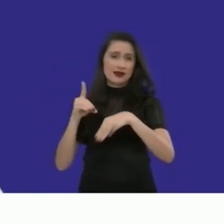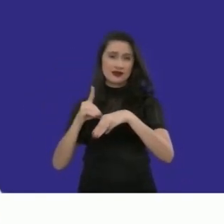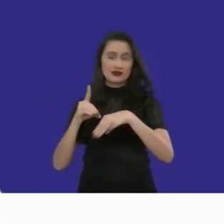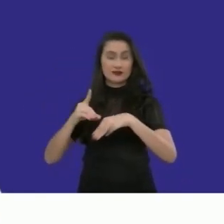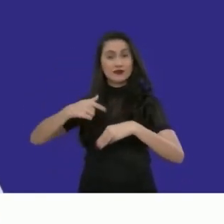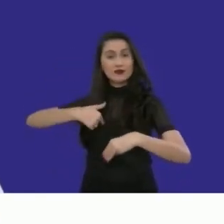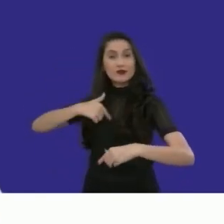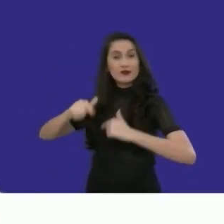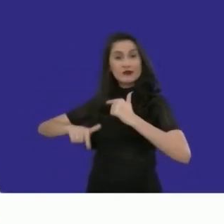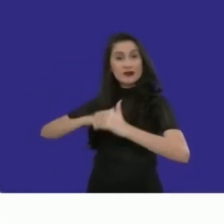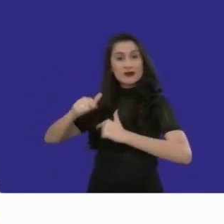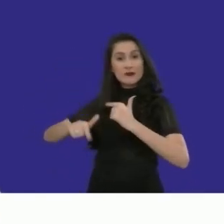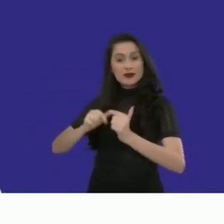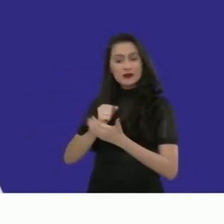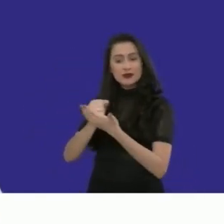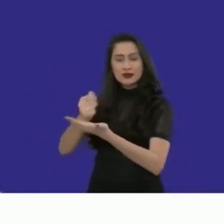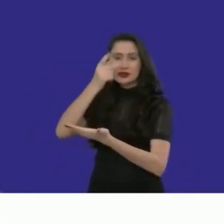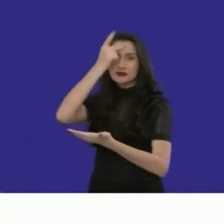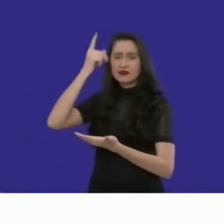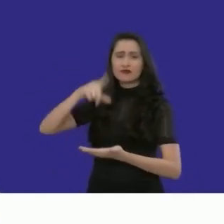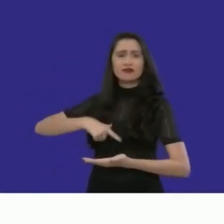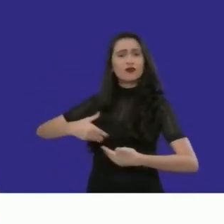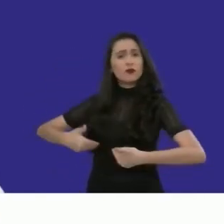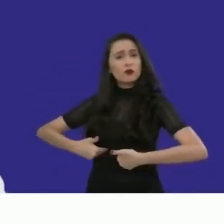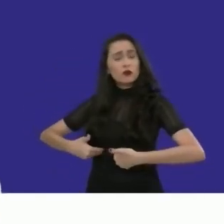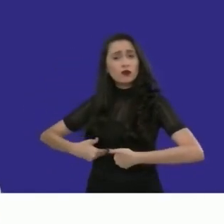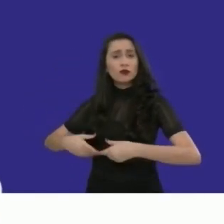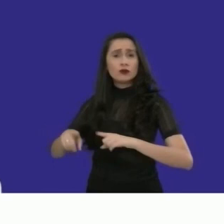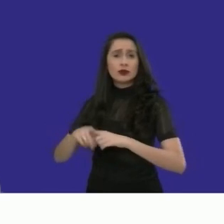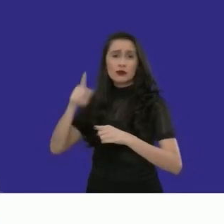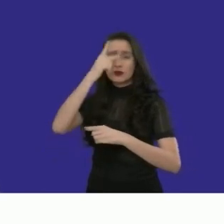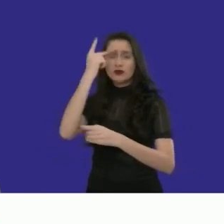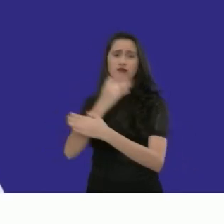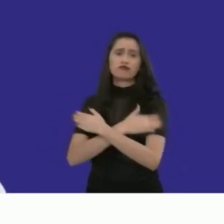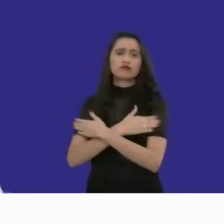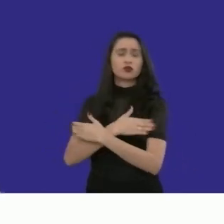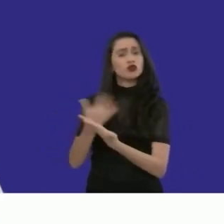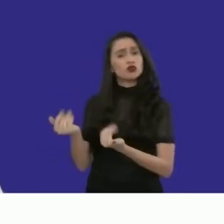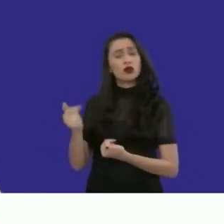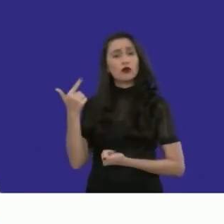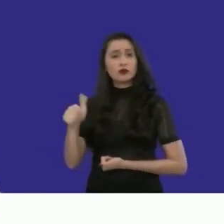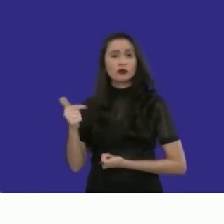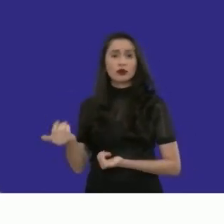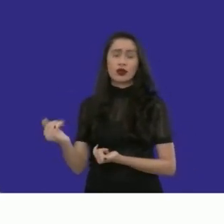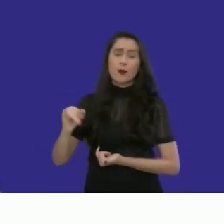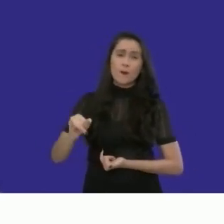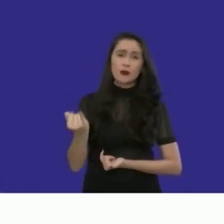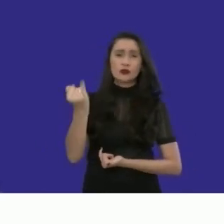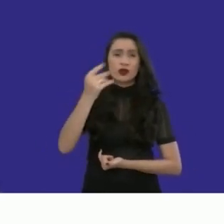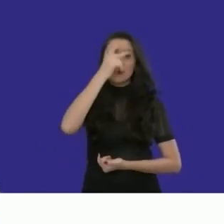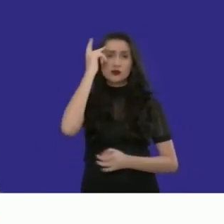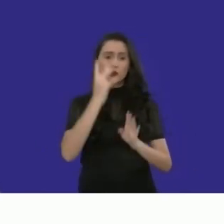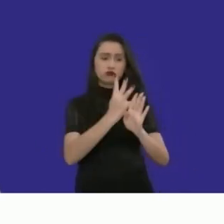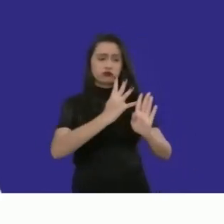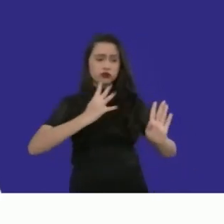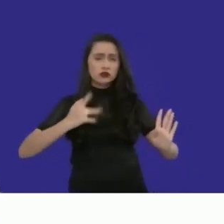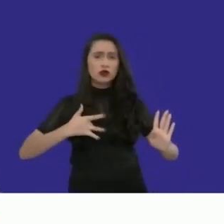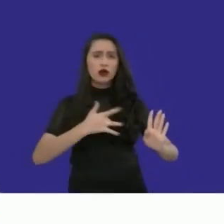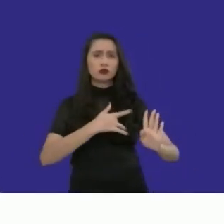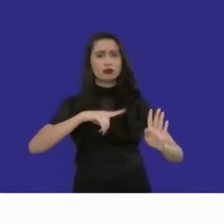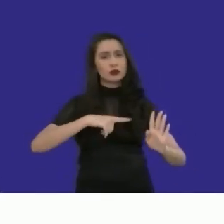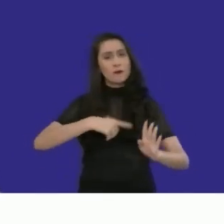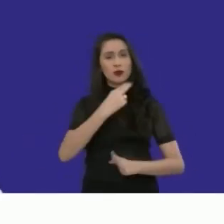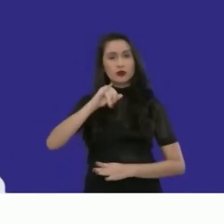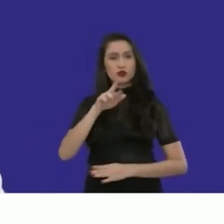Deodoro. Trabalho pelos que têm fome, pelos desempregados, pelos jovens sem oportunidade e por aqueles que lotam as filas da saúde.